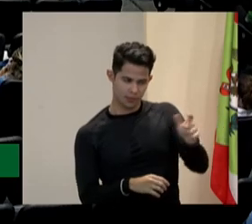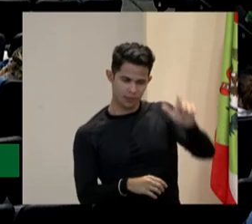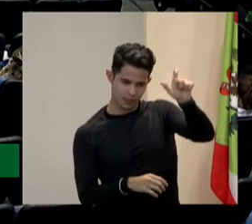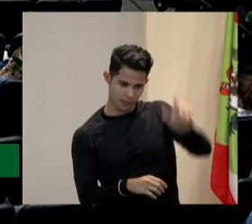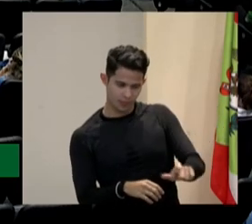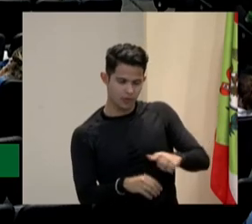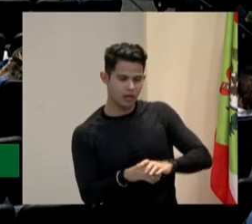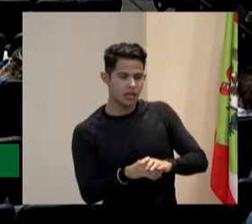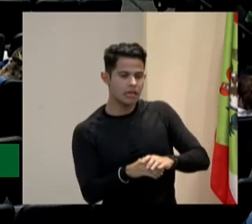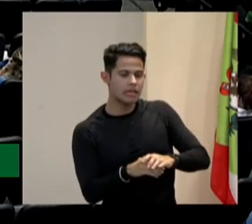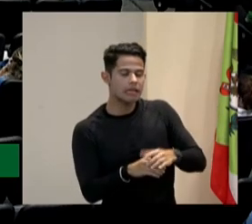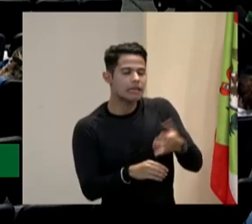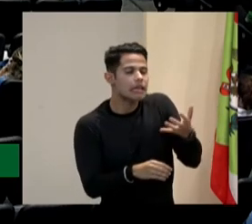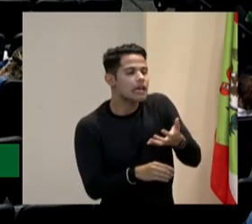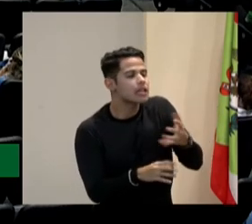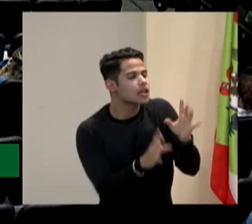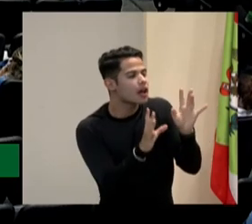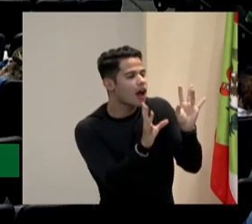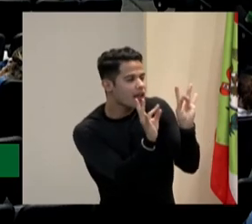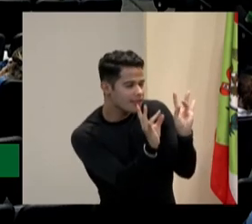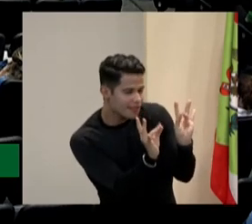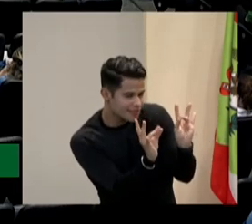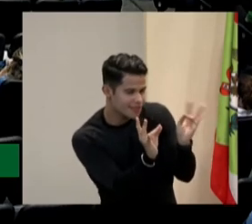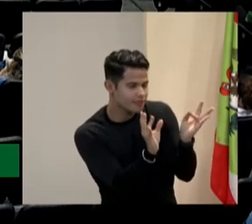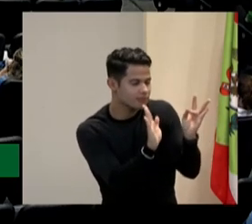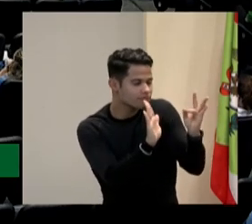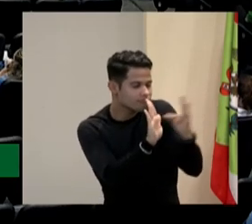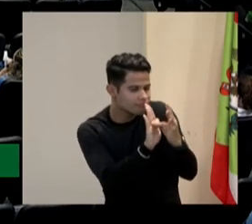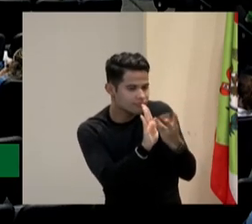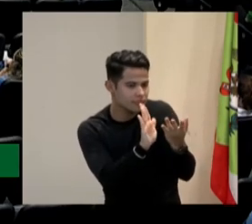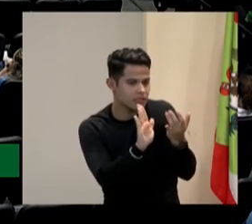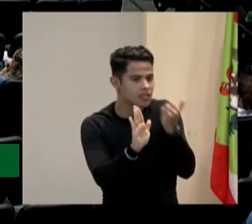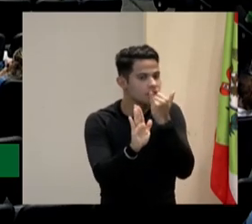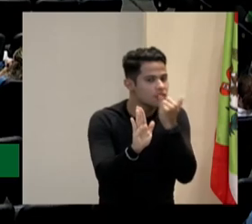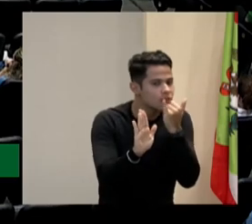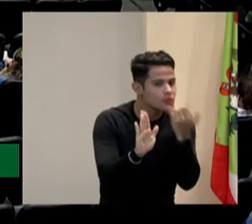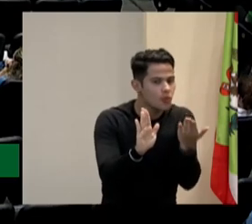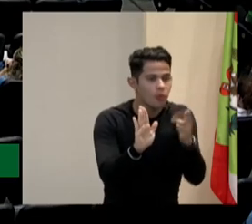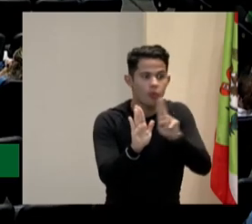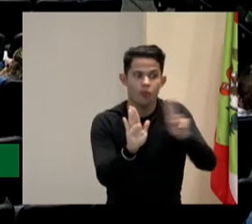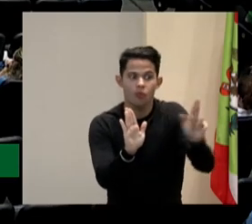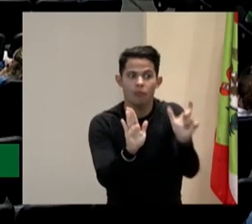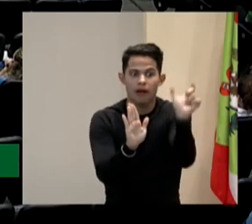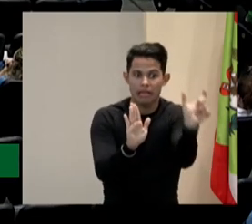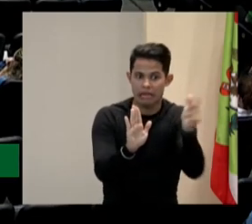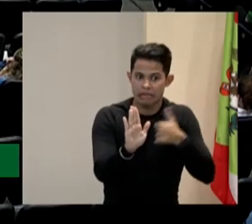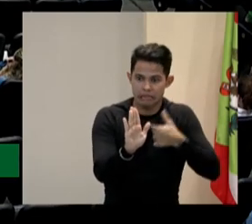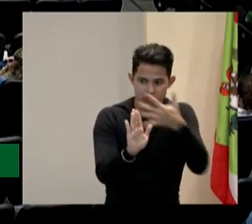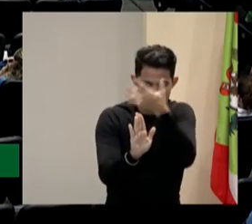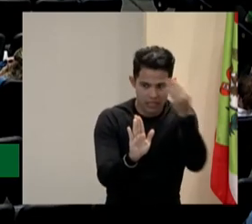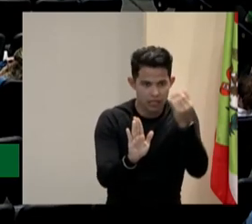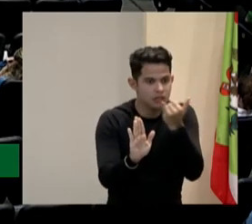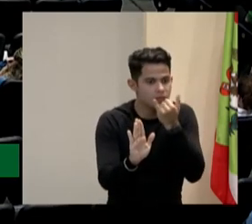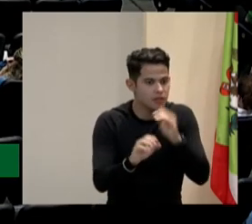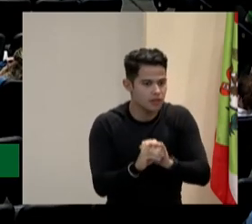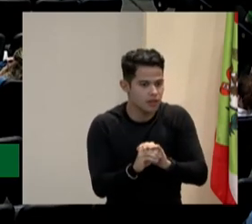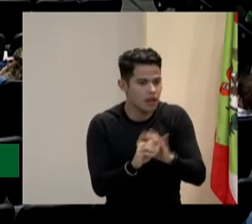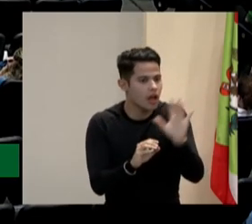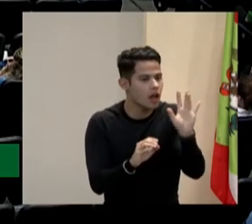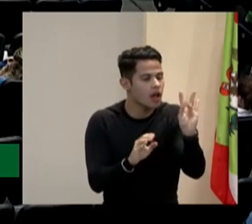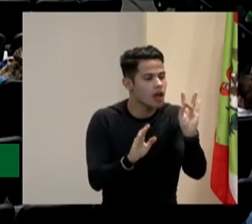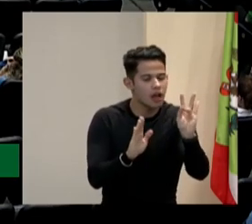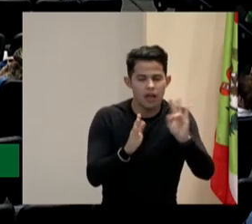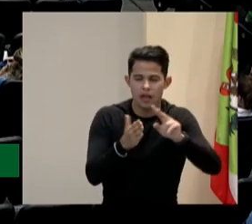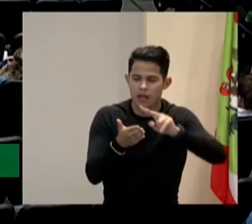uns adesivos com... Me desculpem também as nomenclaturas, às vezes eu esqueço. Leitura de cego é